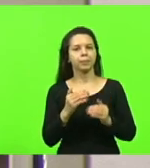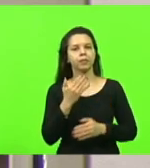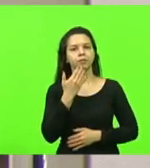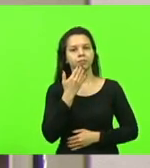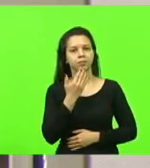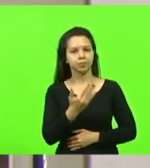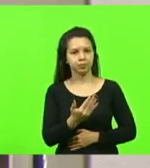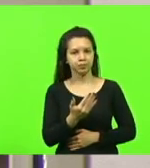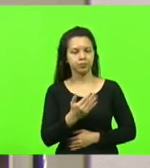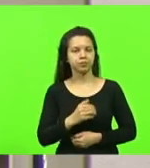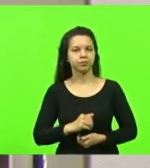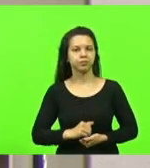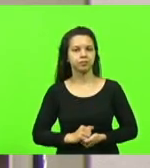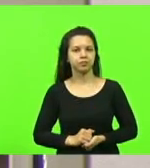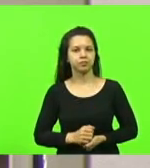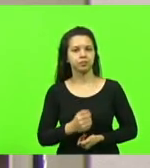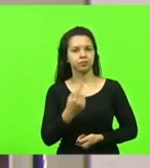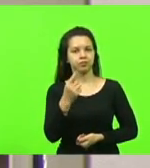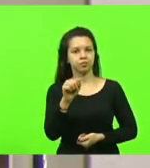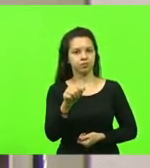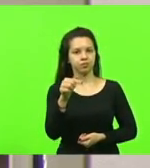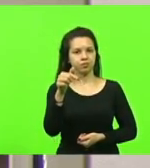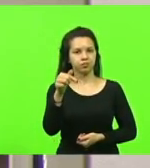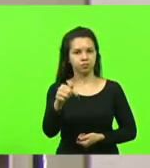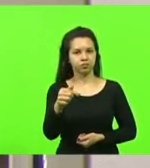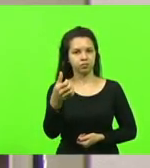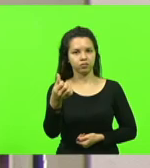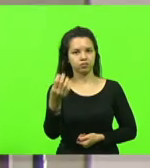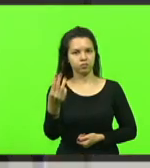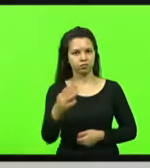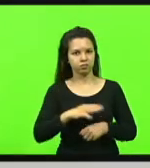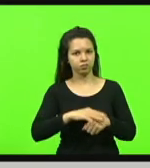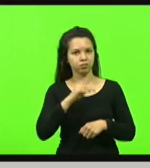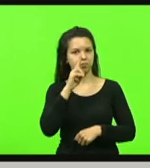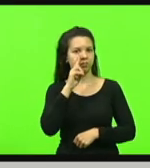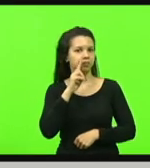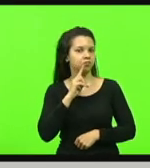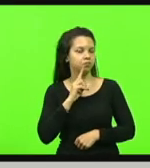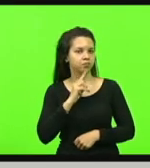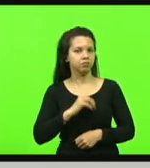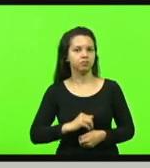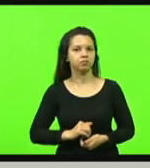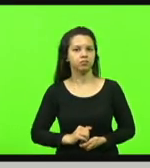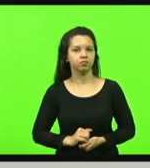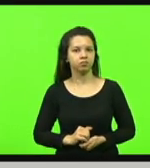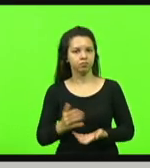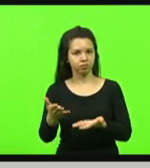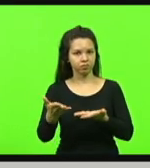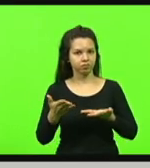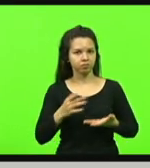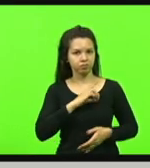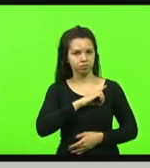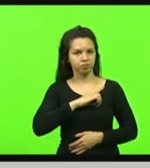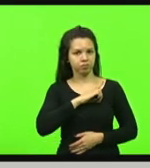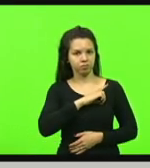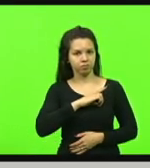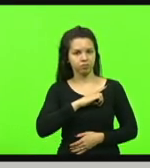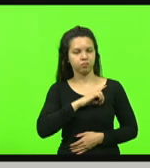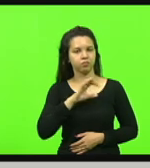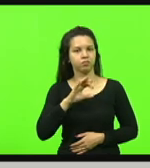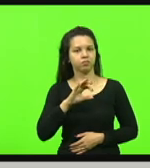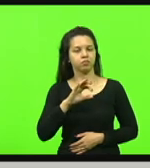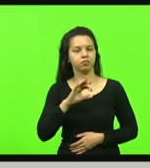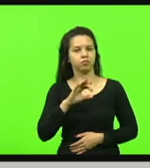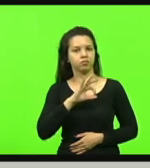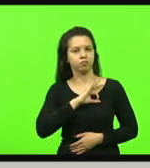Requerimentos. Requerimento 1763, ator deputado Ivan Nats. Convidando o delegado-geral da Polícia Civil, o senhor Marcos